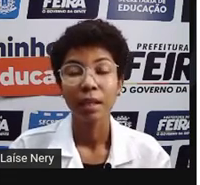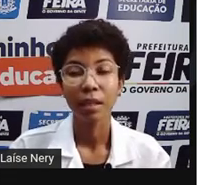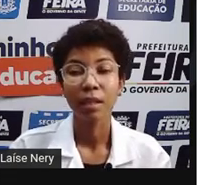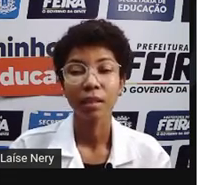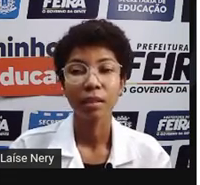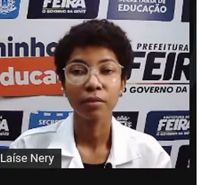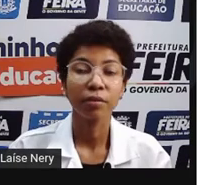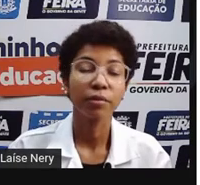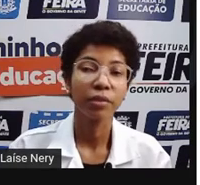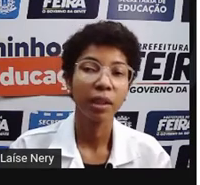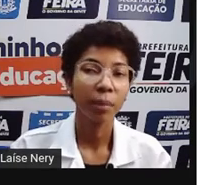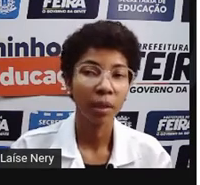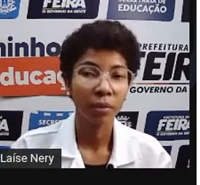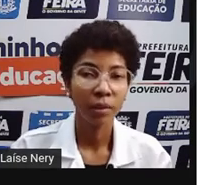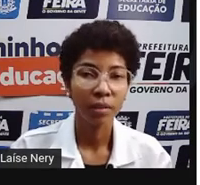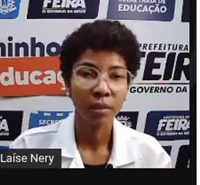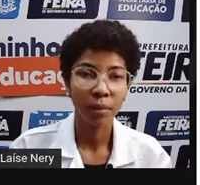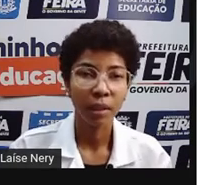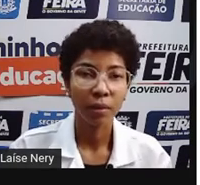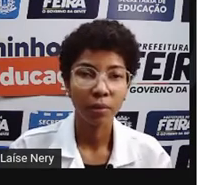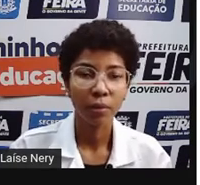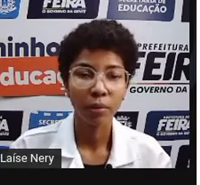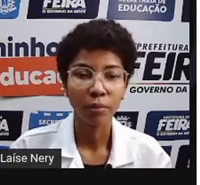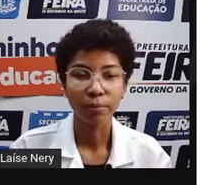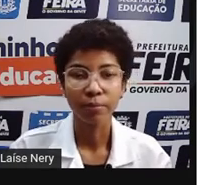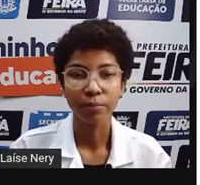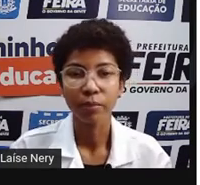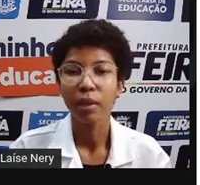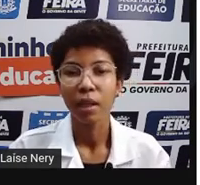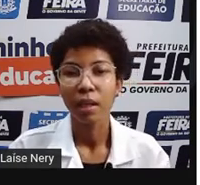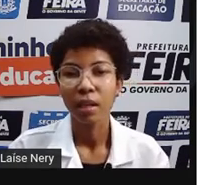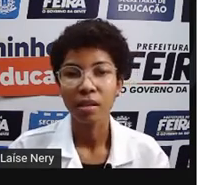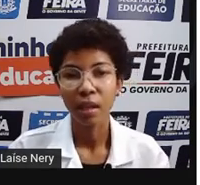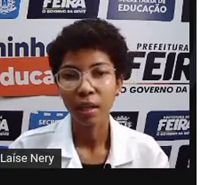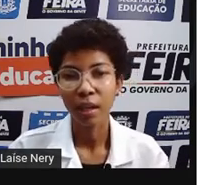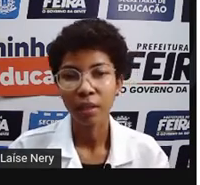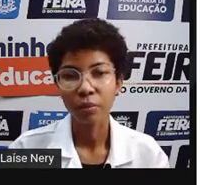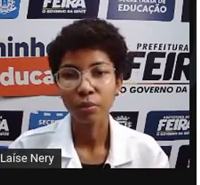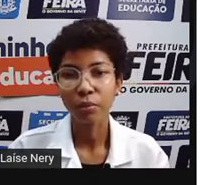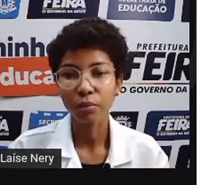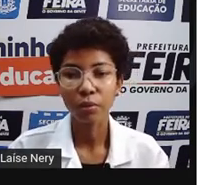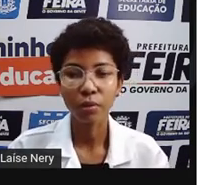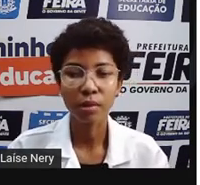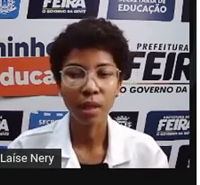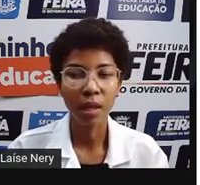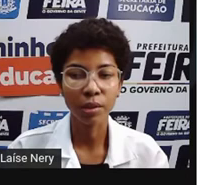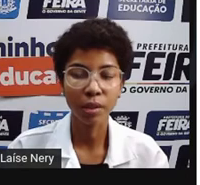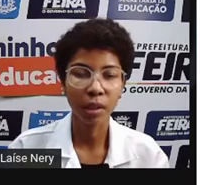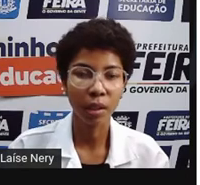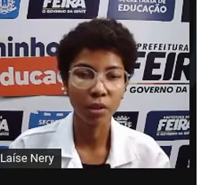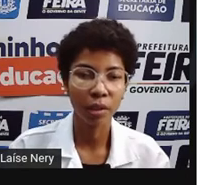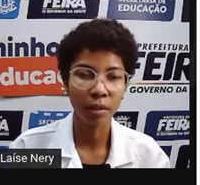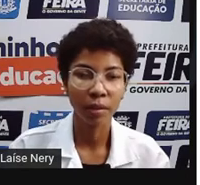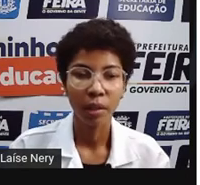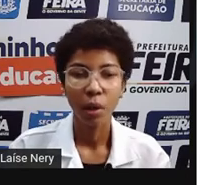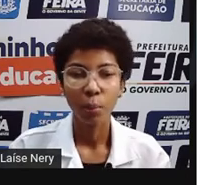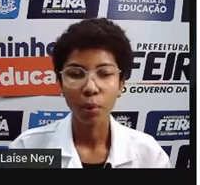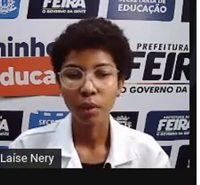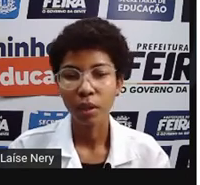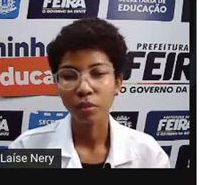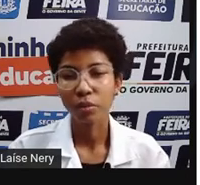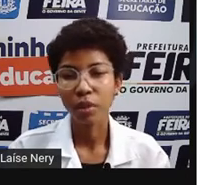E aí fica para nós também esse recado do uso consciente da energia.